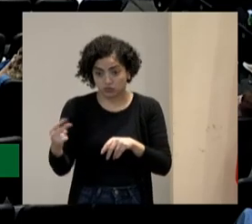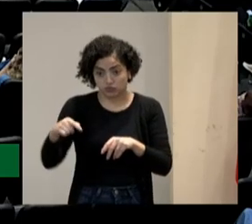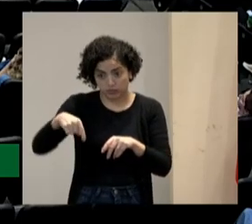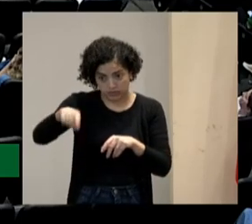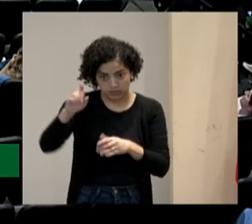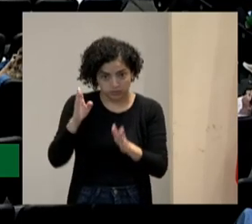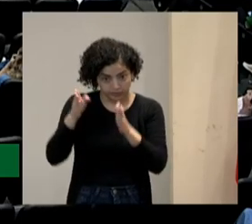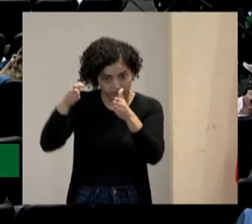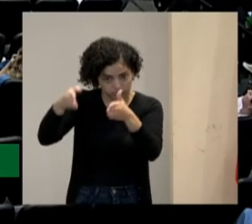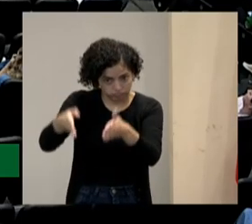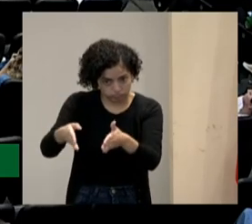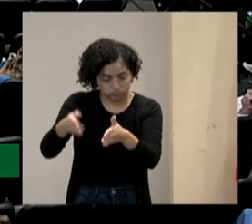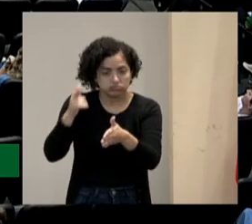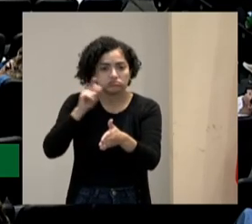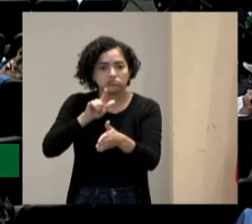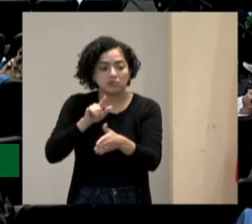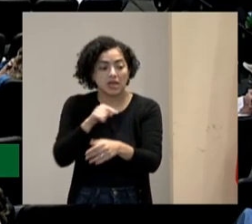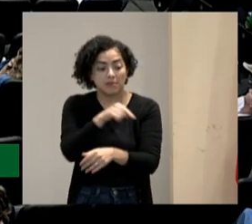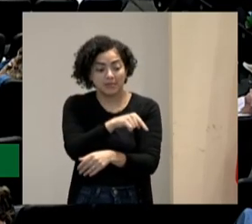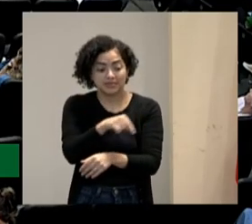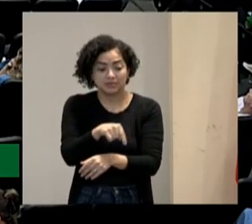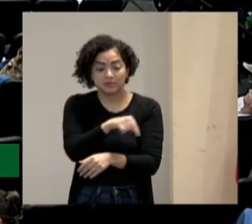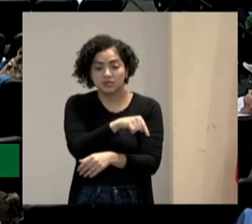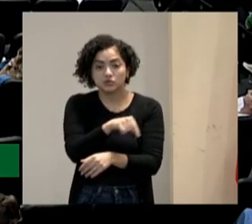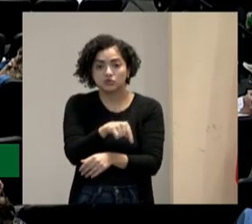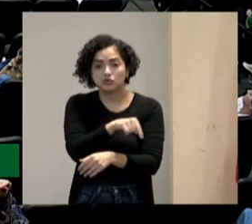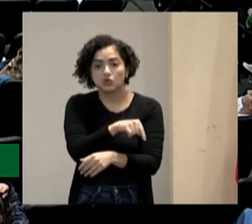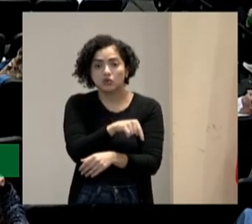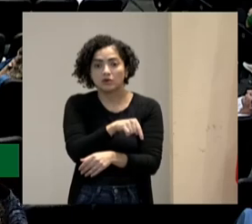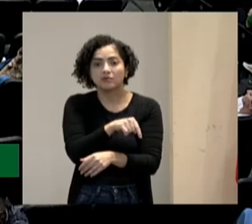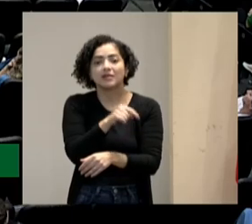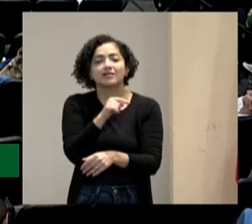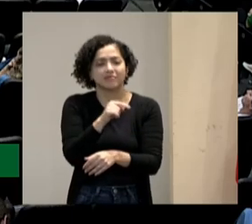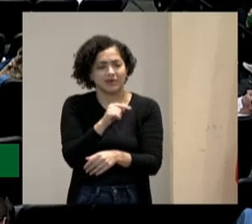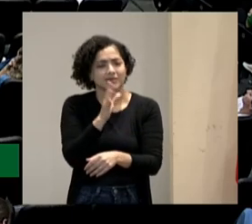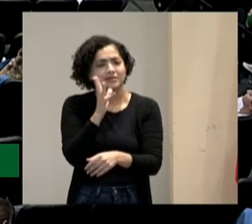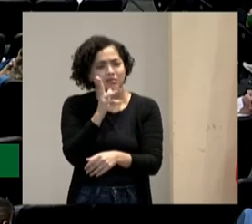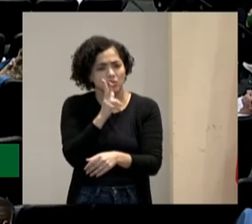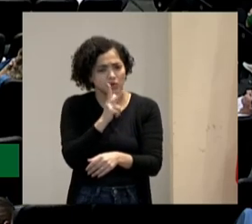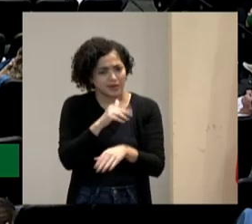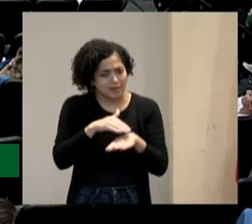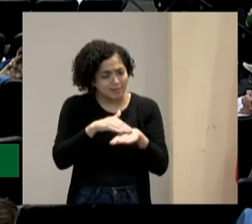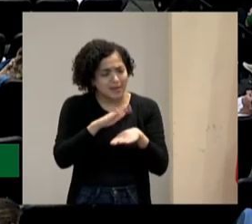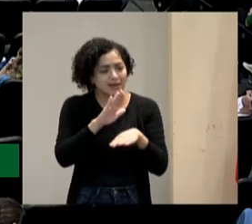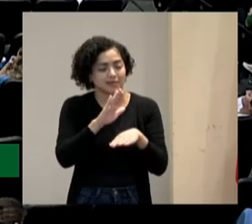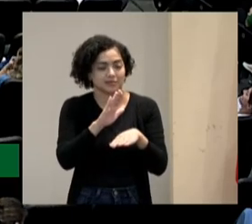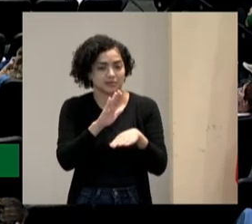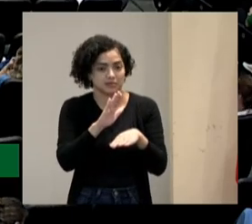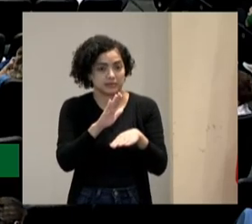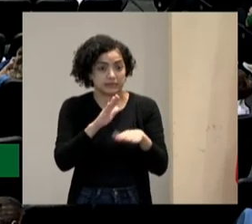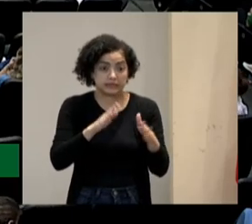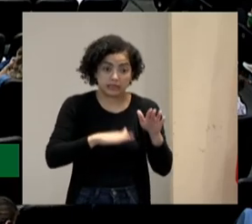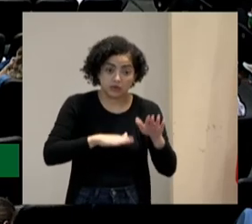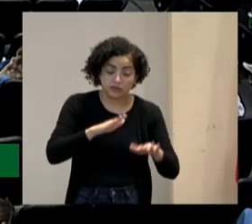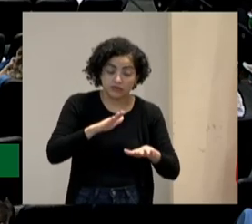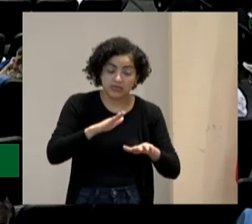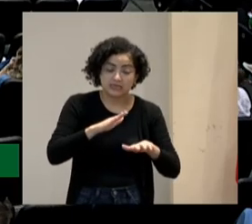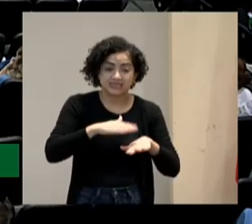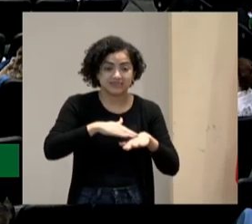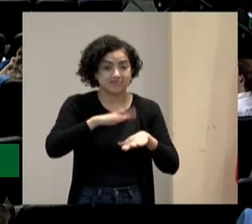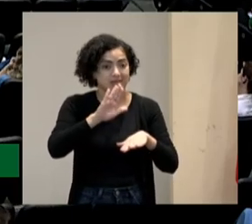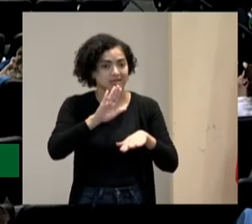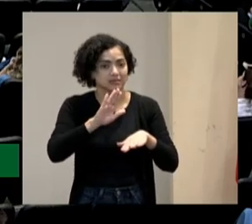chegar mas a pessoa que está no barro vai demorar um pouquinho mais talvez muito mais mas ela vai chegar